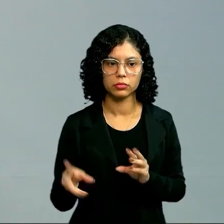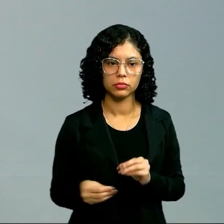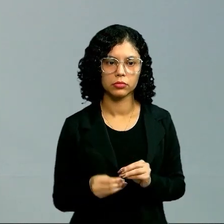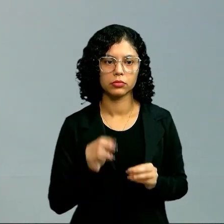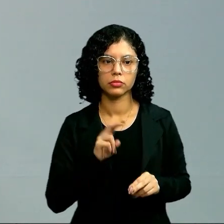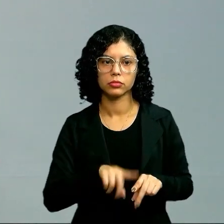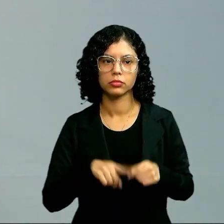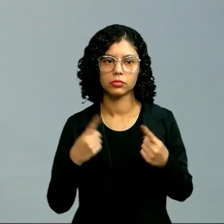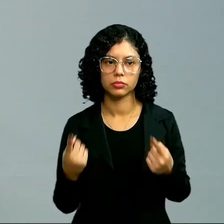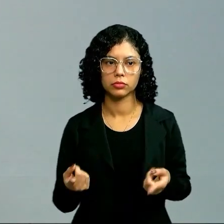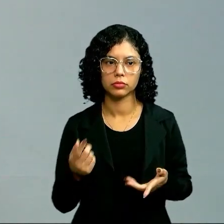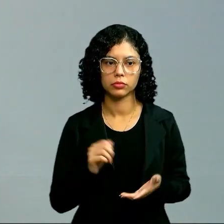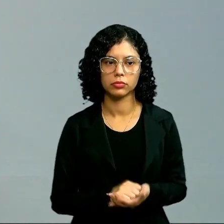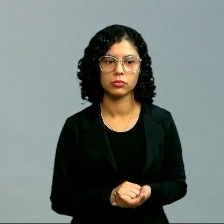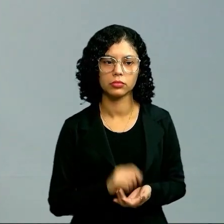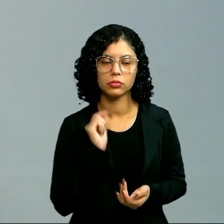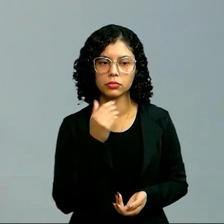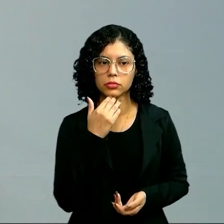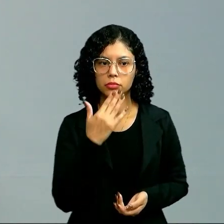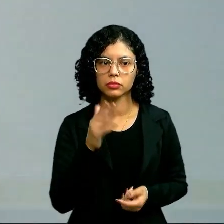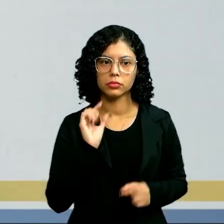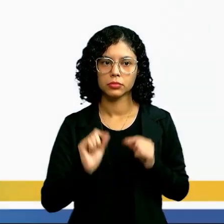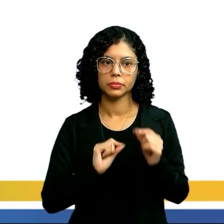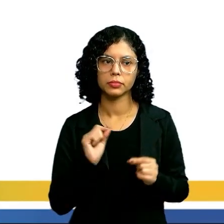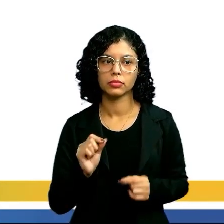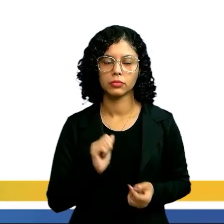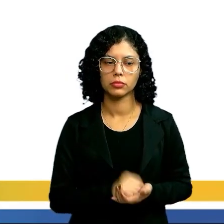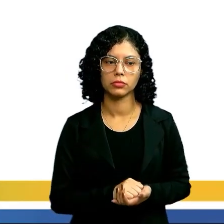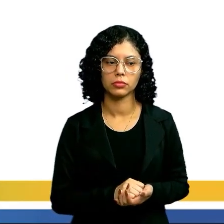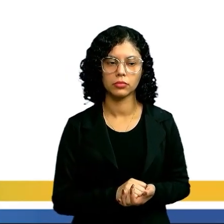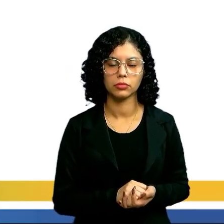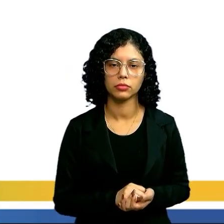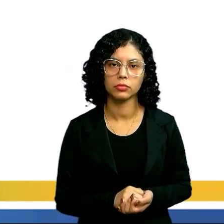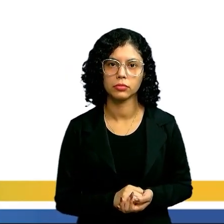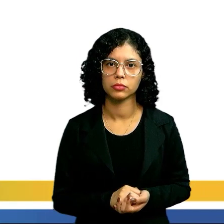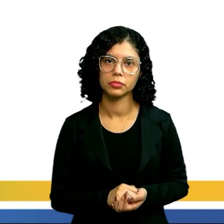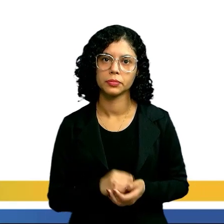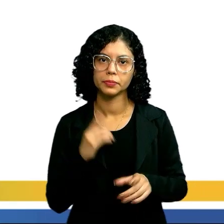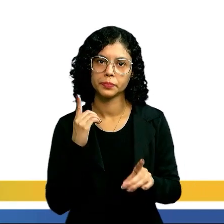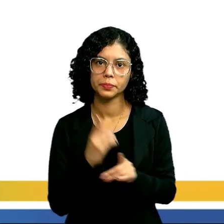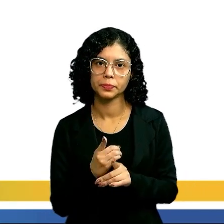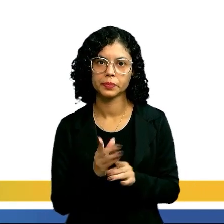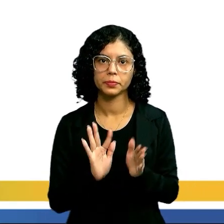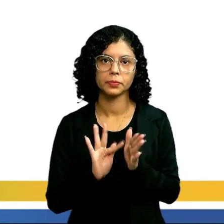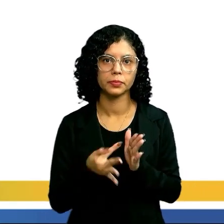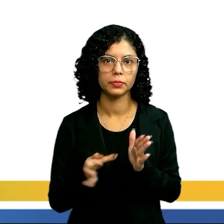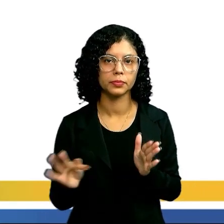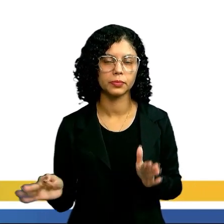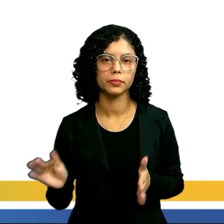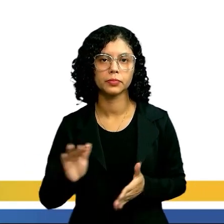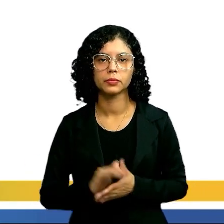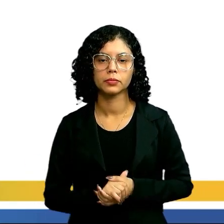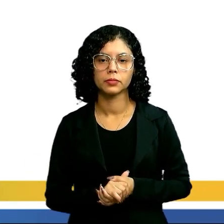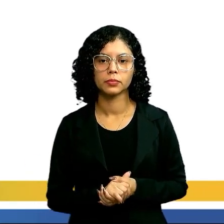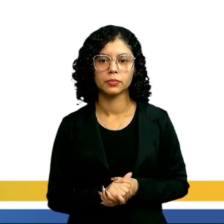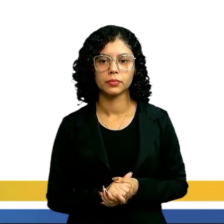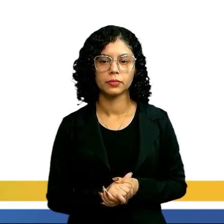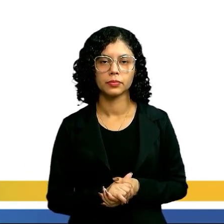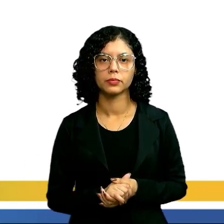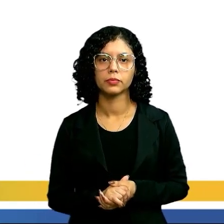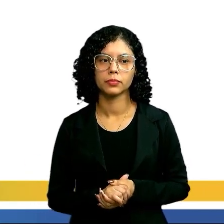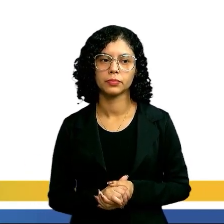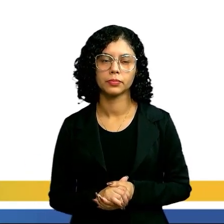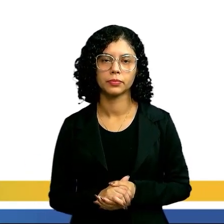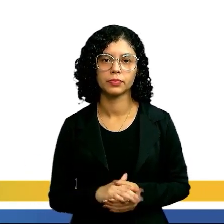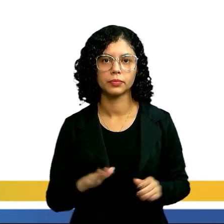Porém, o que pede aí é que a gente descubra a fórmula, tá? No caso,